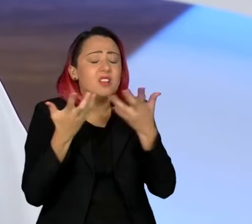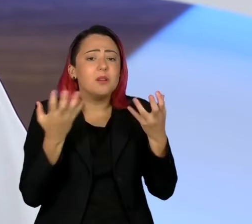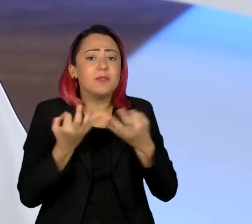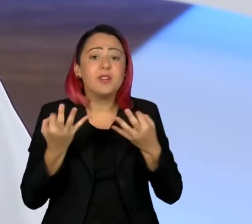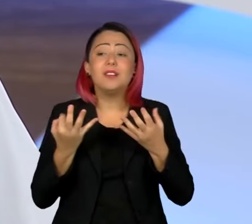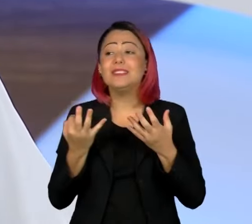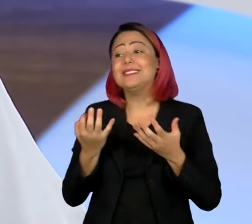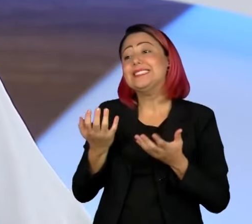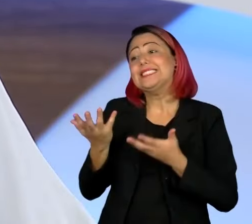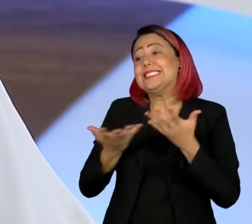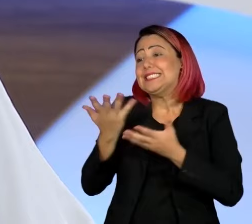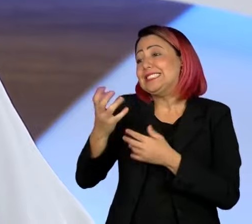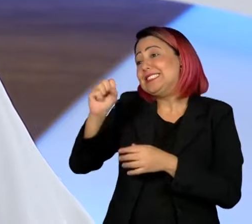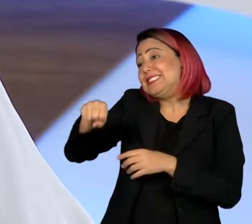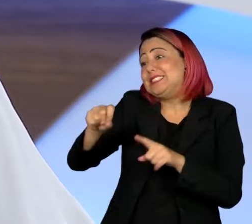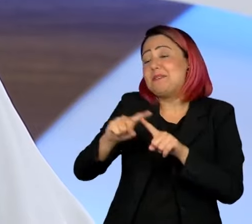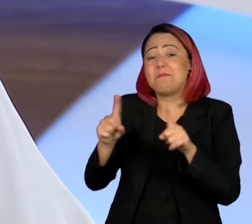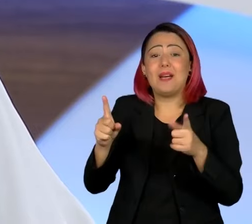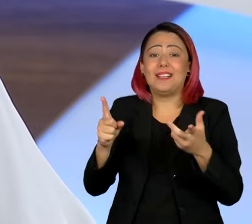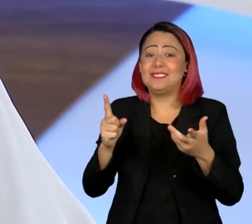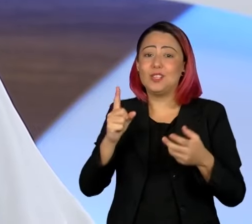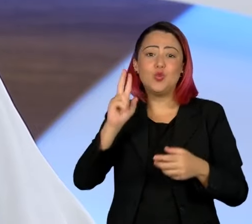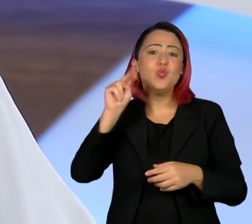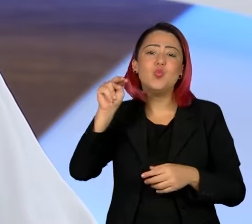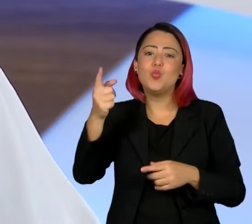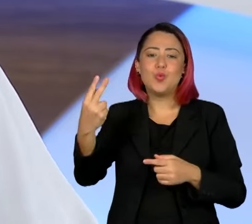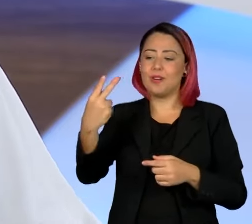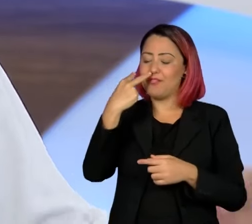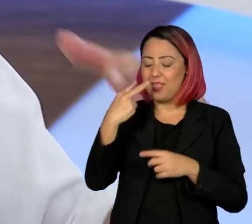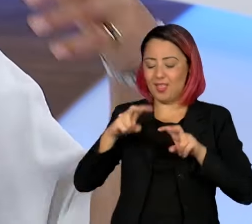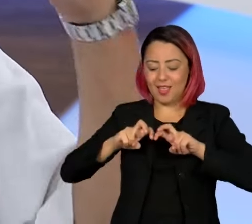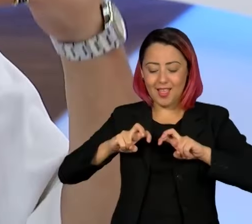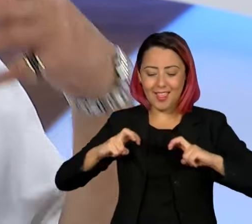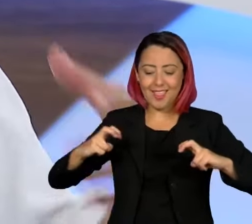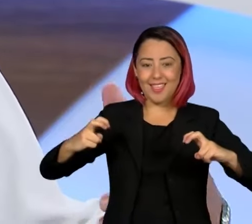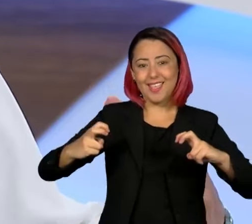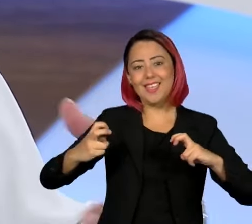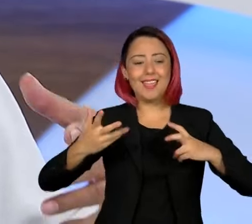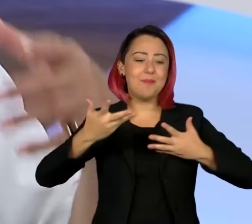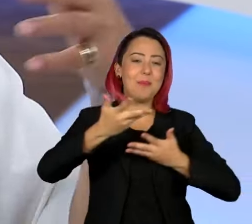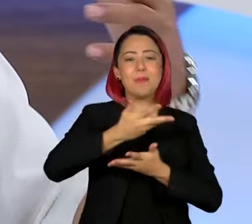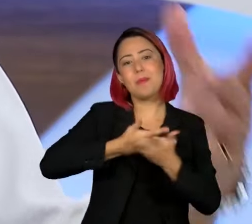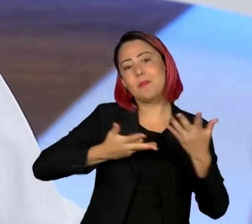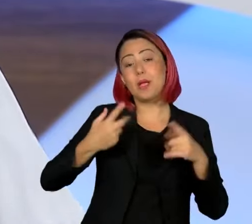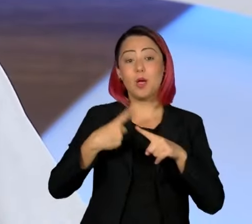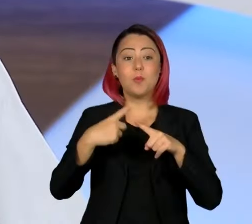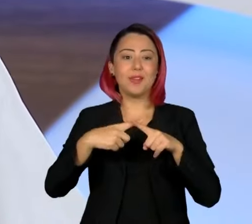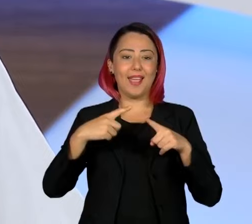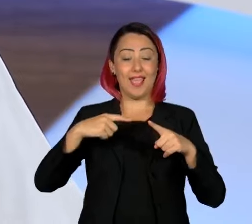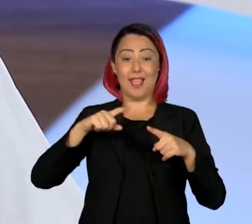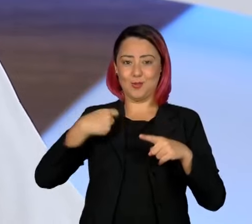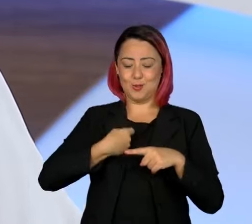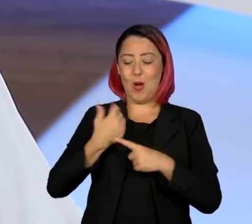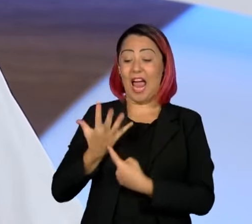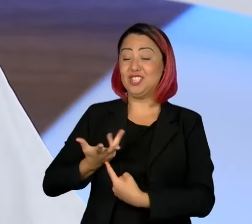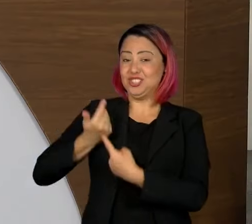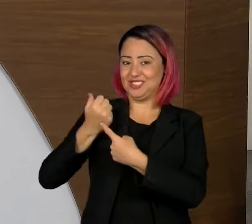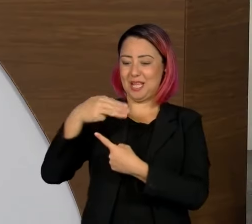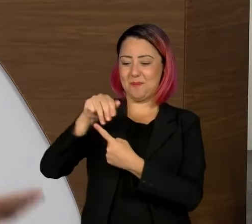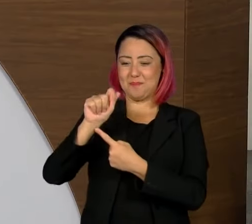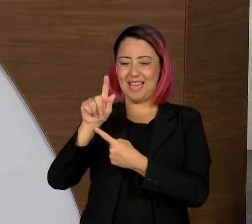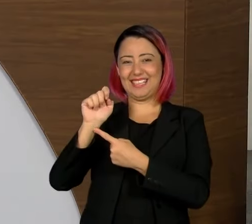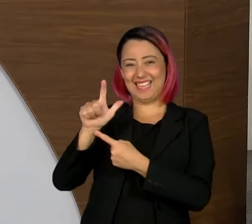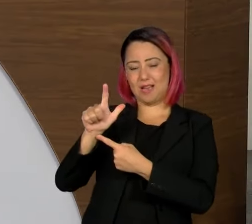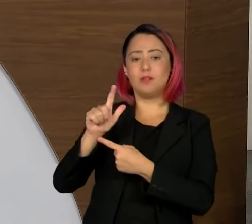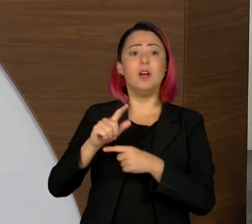sim, mas você não vai me ver nunca sentado, assim, numa rodinha, cantando, porque o Magal não entra. Ele disse, não, mas a voz é a mesma, não tem nada a ver. Eu digo, pois é,